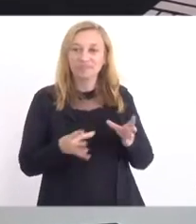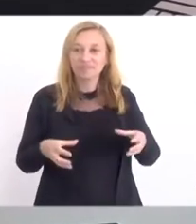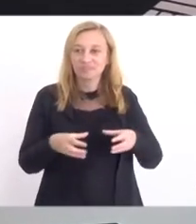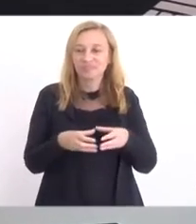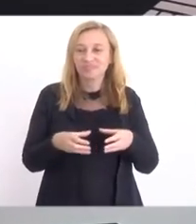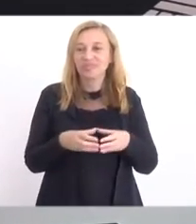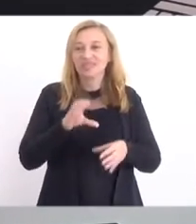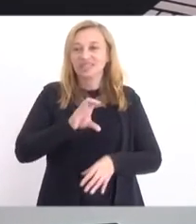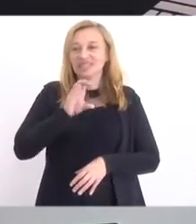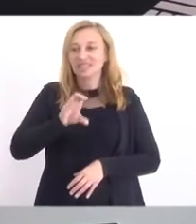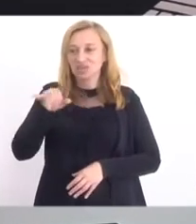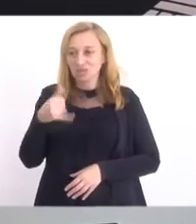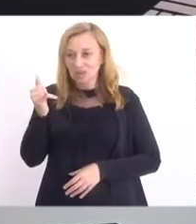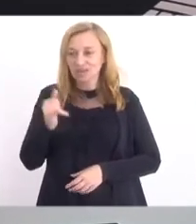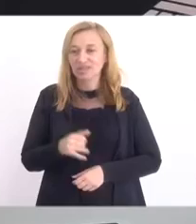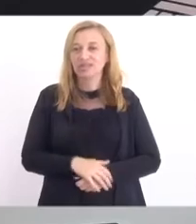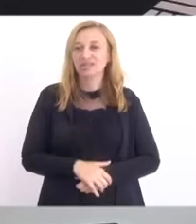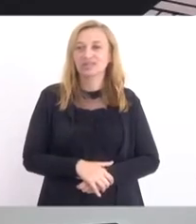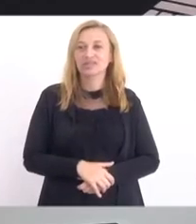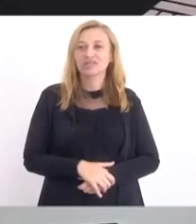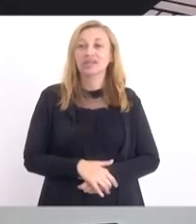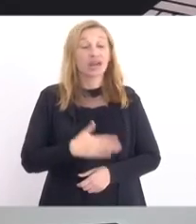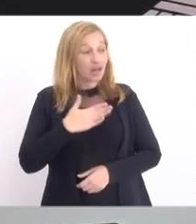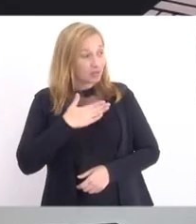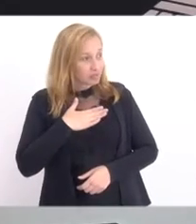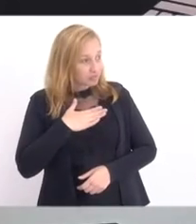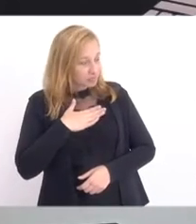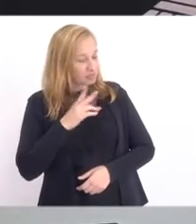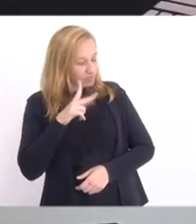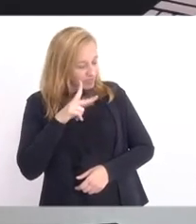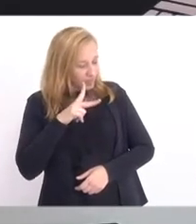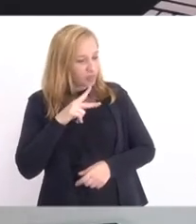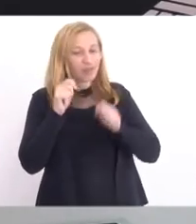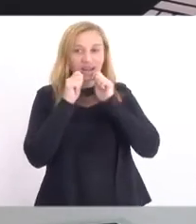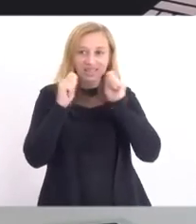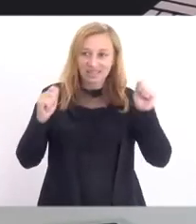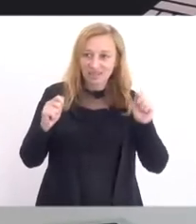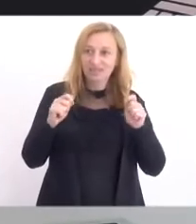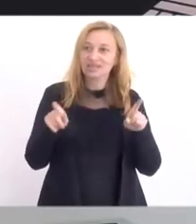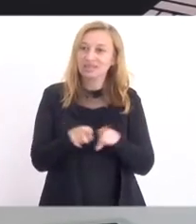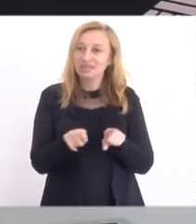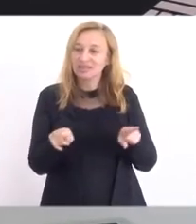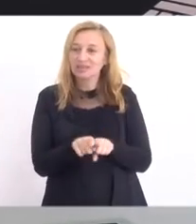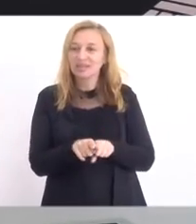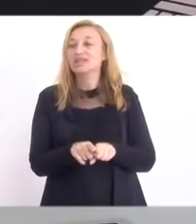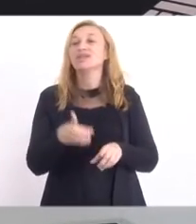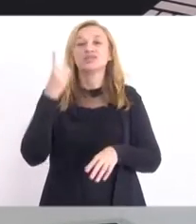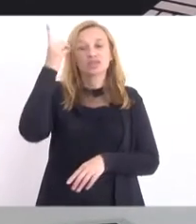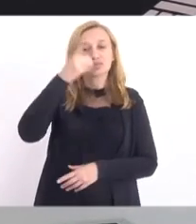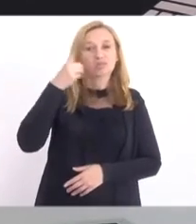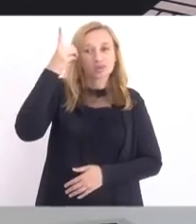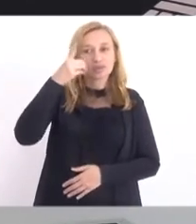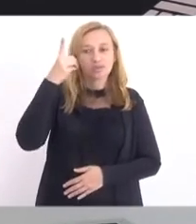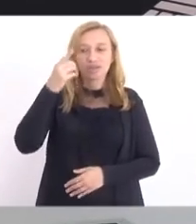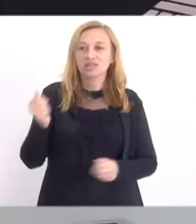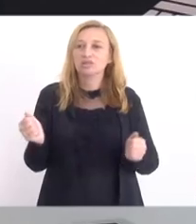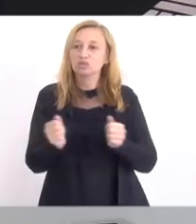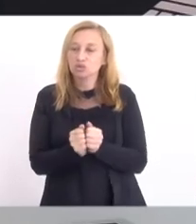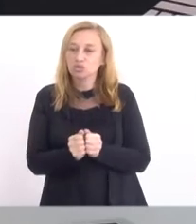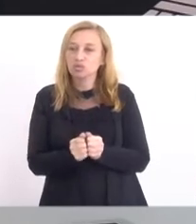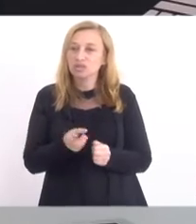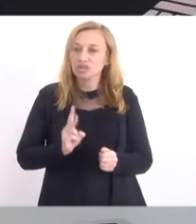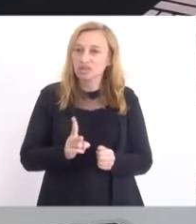CCJ, inclusive a minha própria assessoria, aos deputados que participam